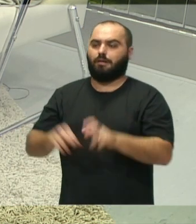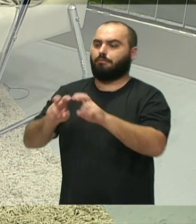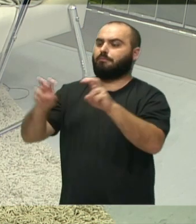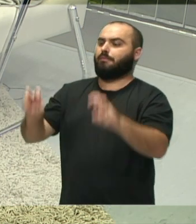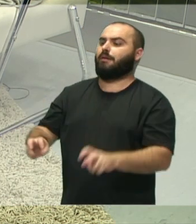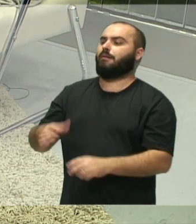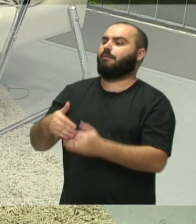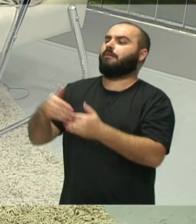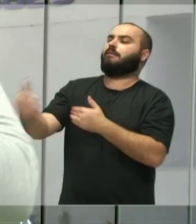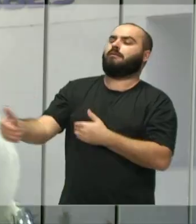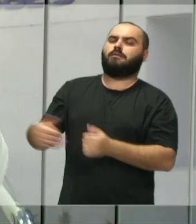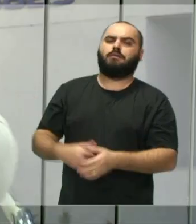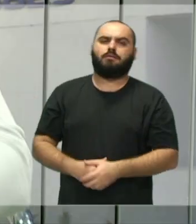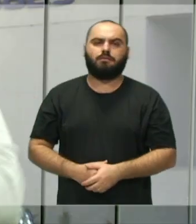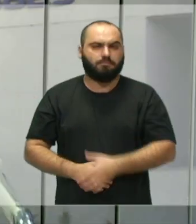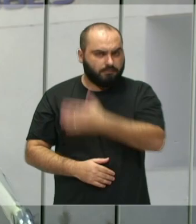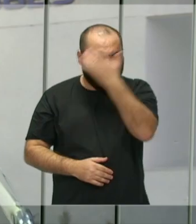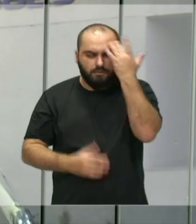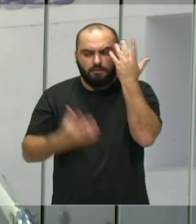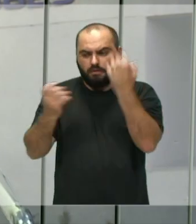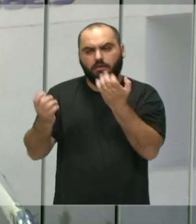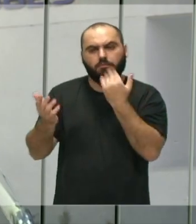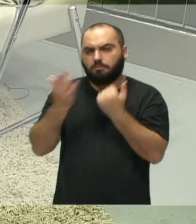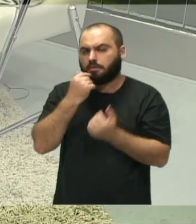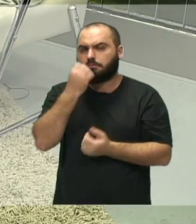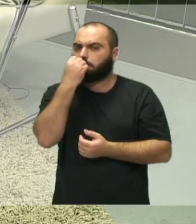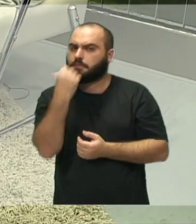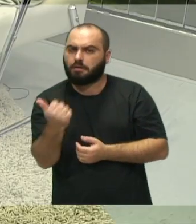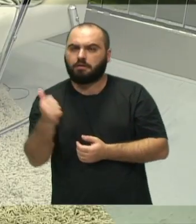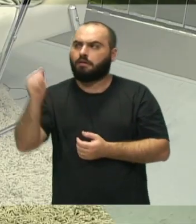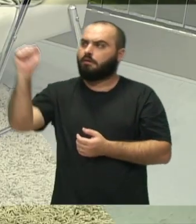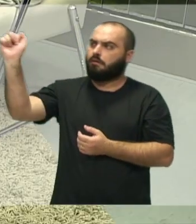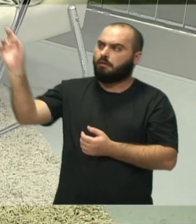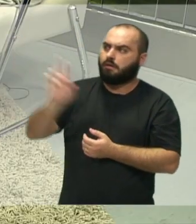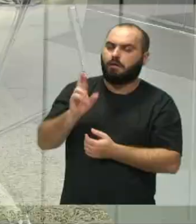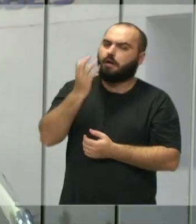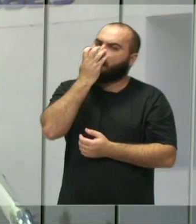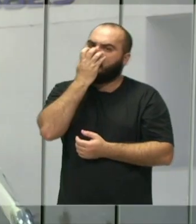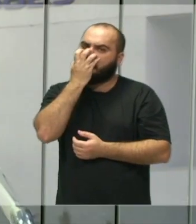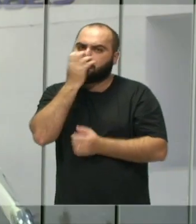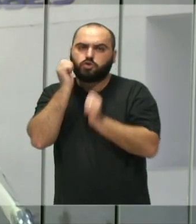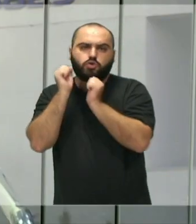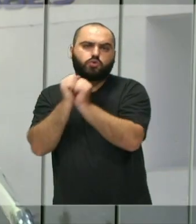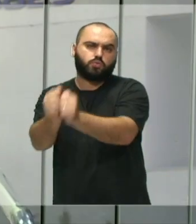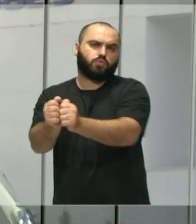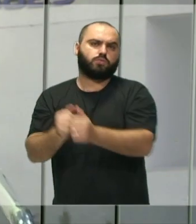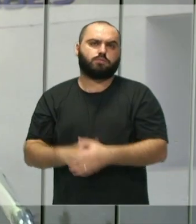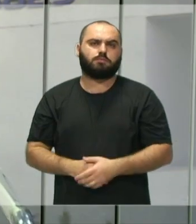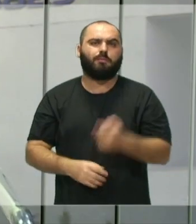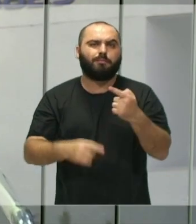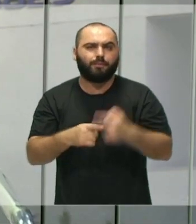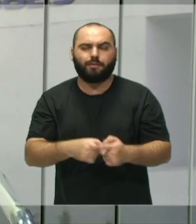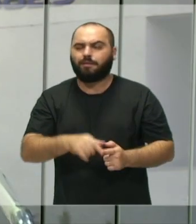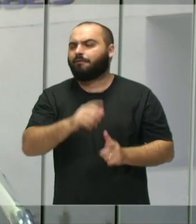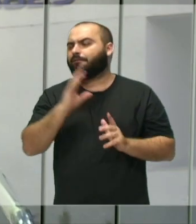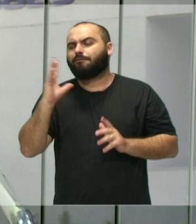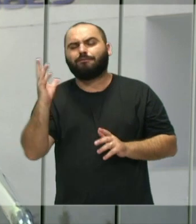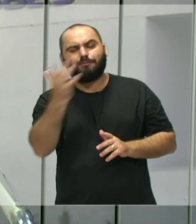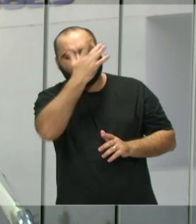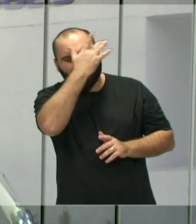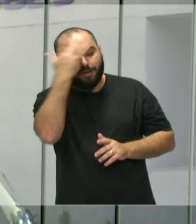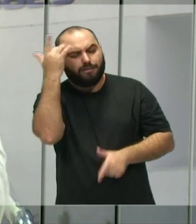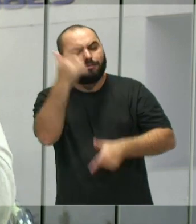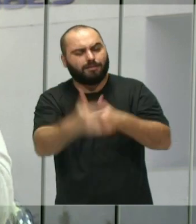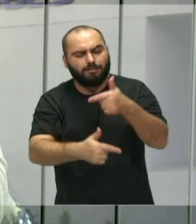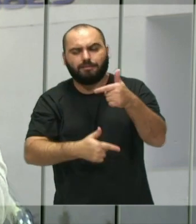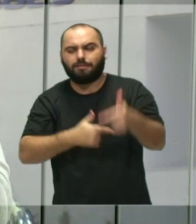tem que ter um espaço que a pessoa quer comer bem, com ar-condicionado e com o seu cachorro junto, porque muitas pessoas trabalham durante a semana, a semana inteira, o dia